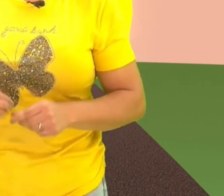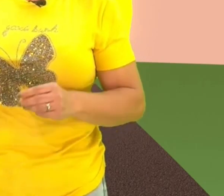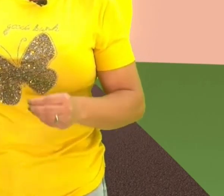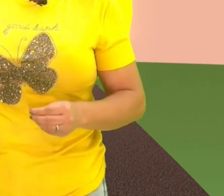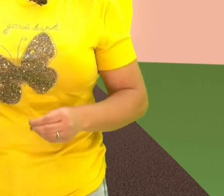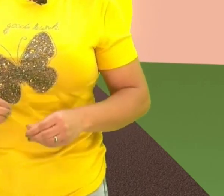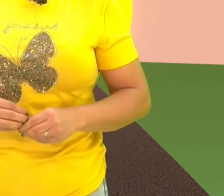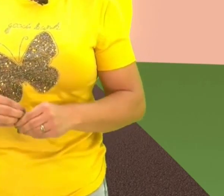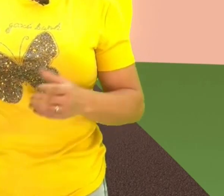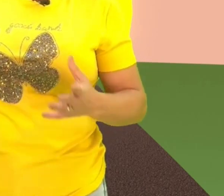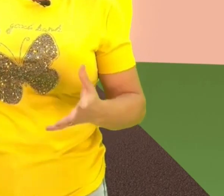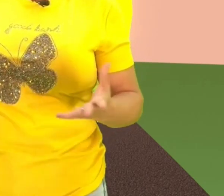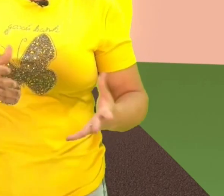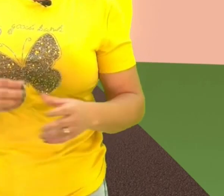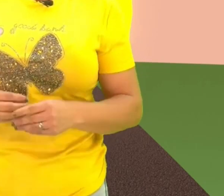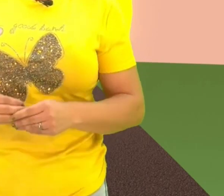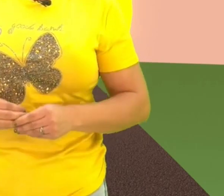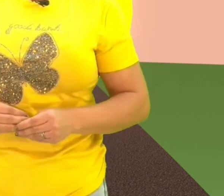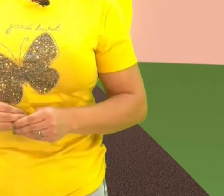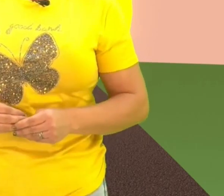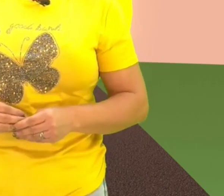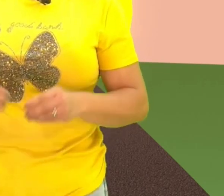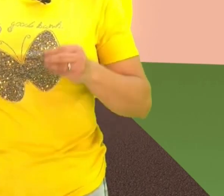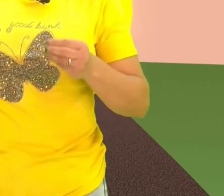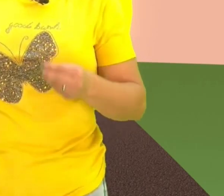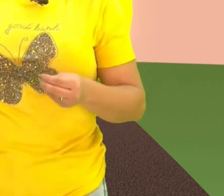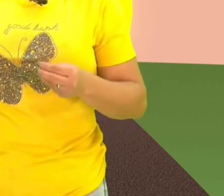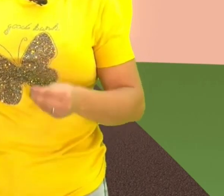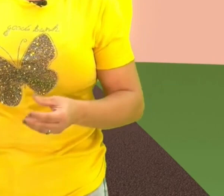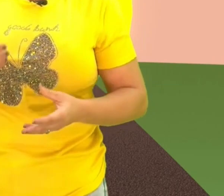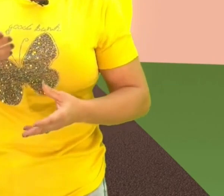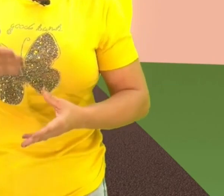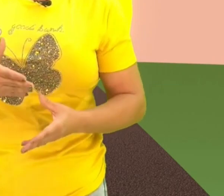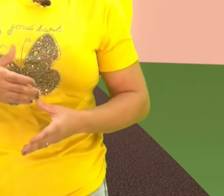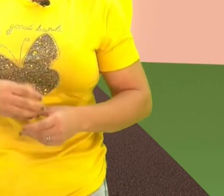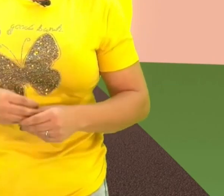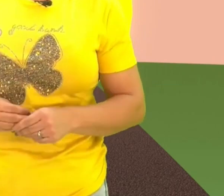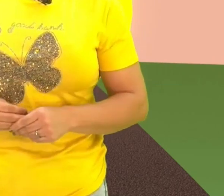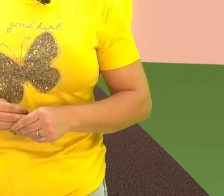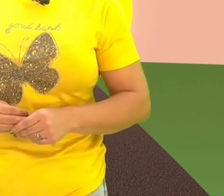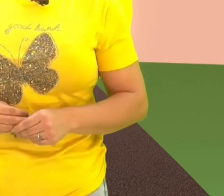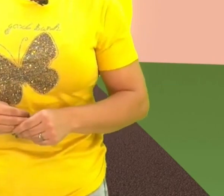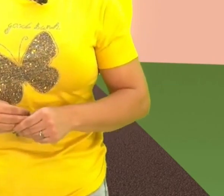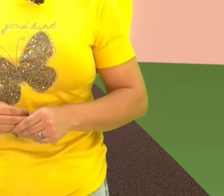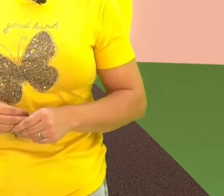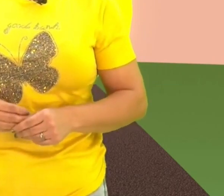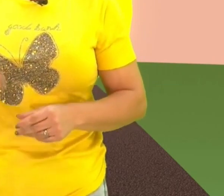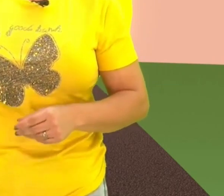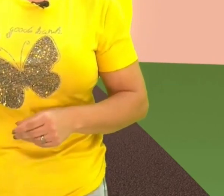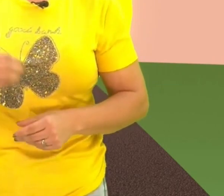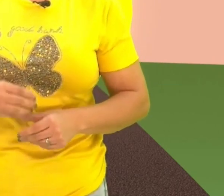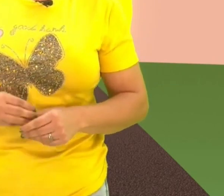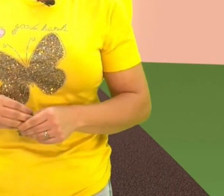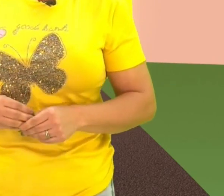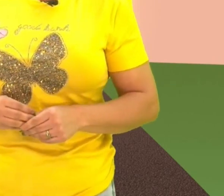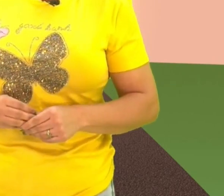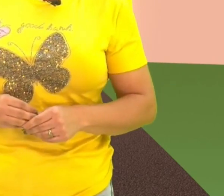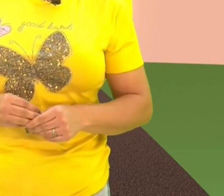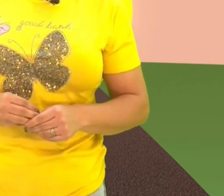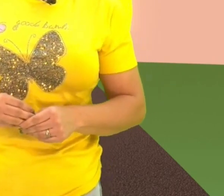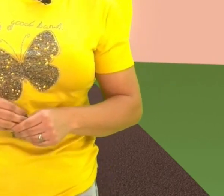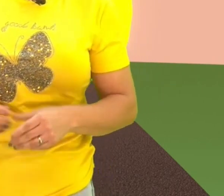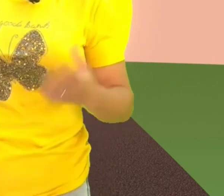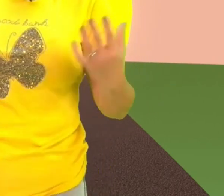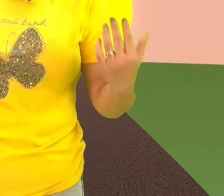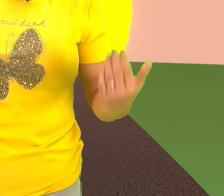física na vida dessa pessoa. Uma atividade física consciente que pode impactar positivamente na